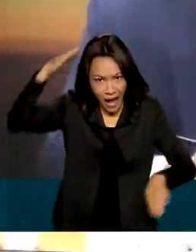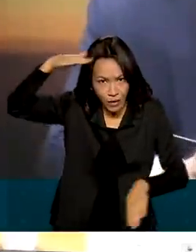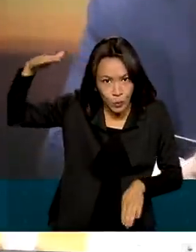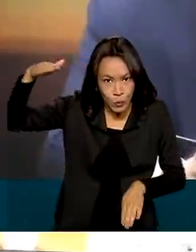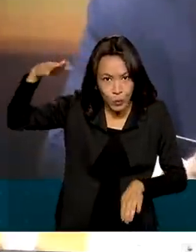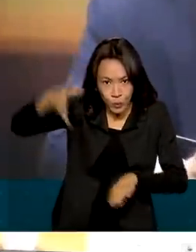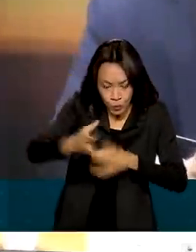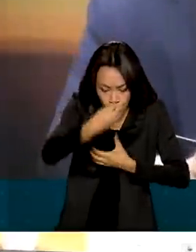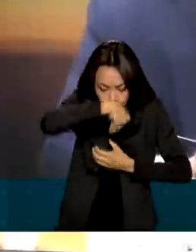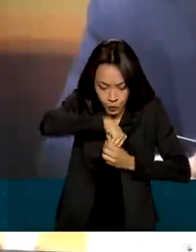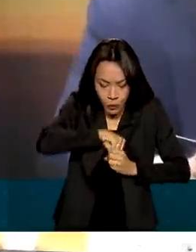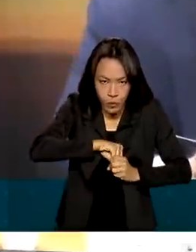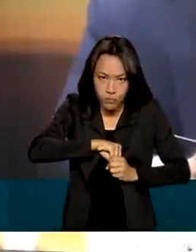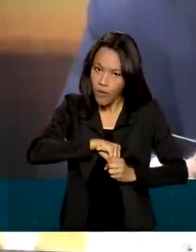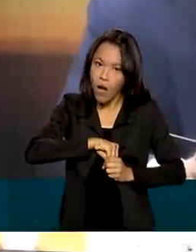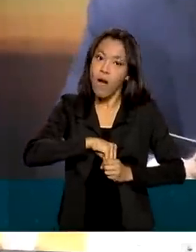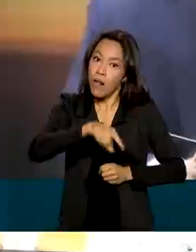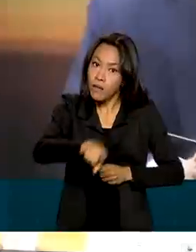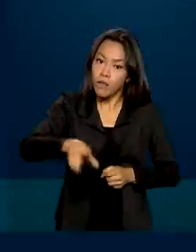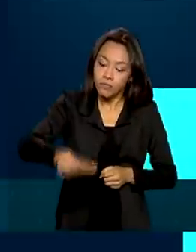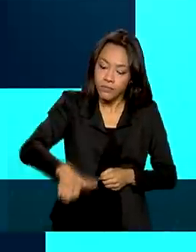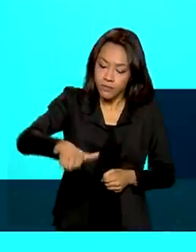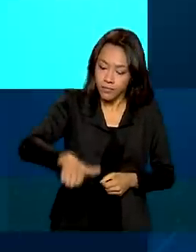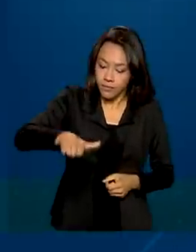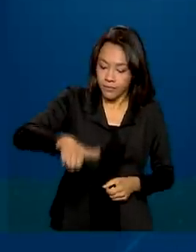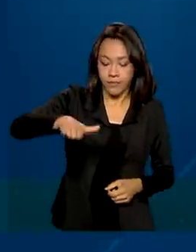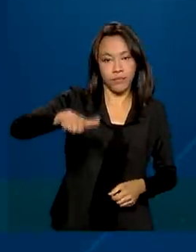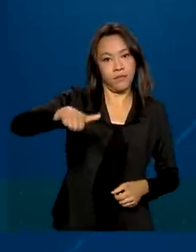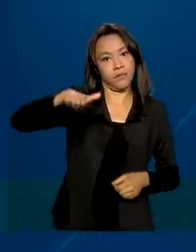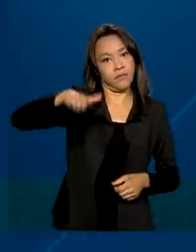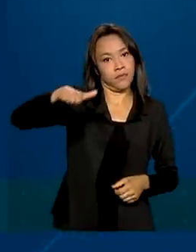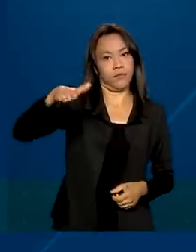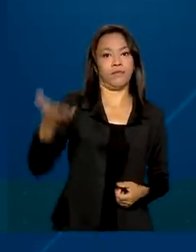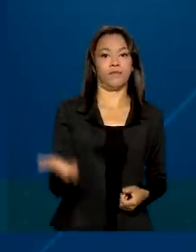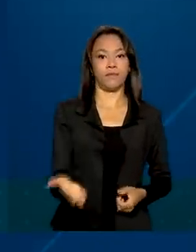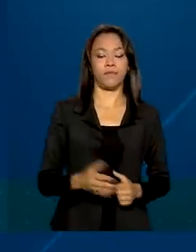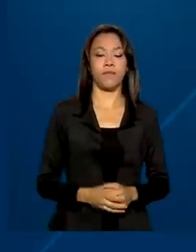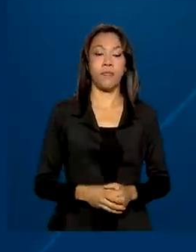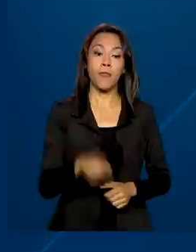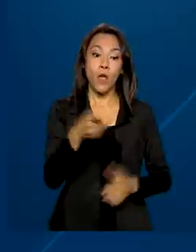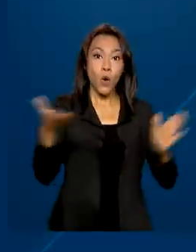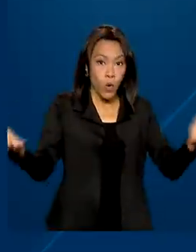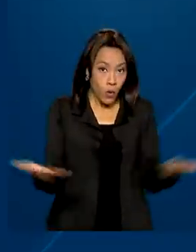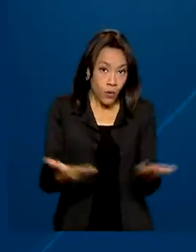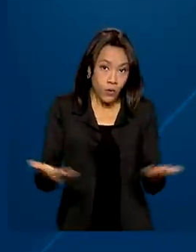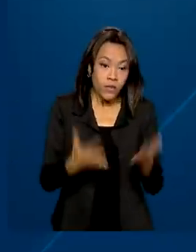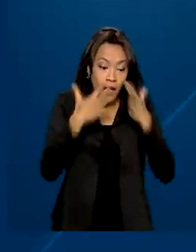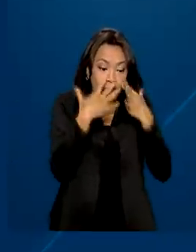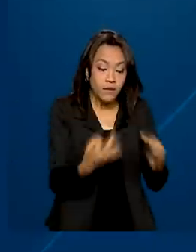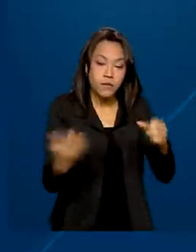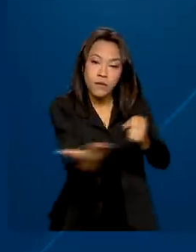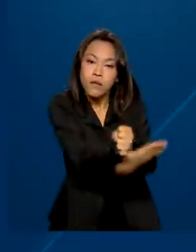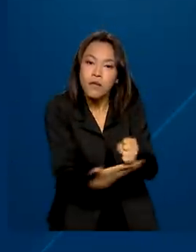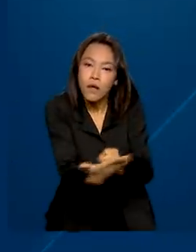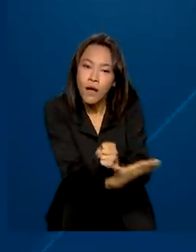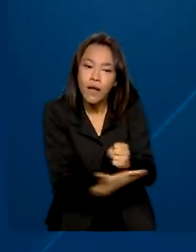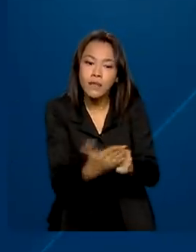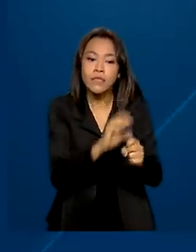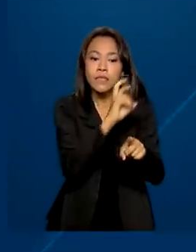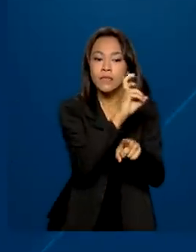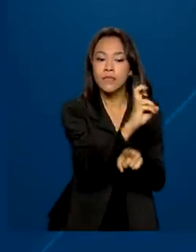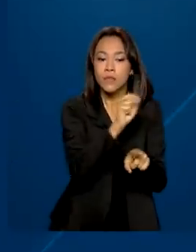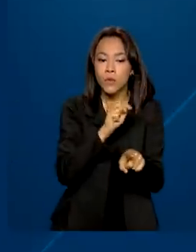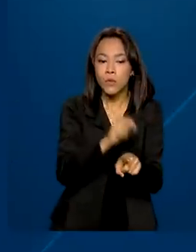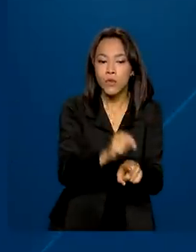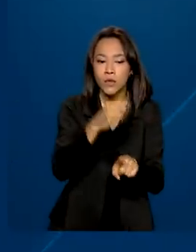elas estão em crescimento e desenvolvimento. Atualmente, a atenção primária à saúde conta com 5.350